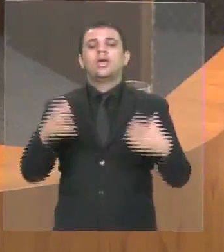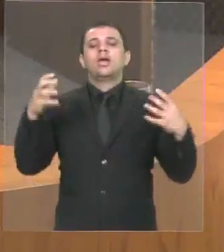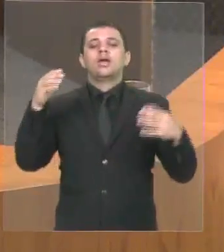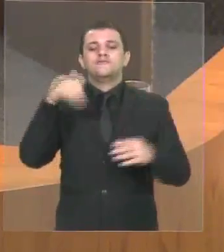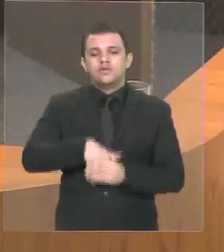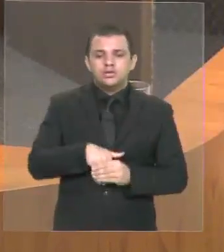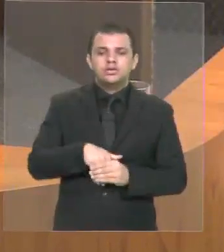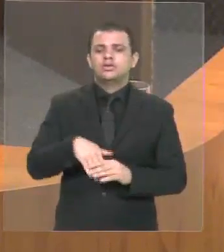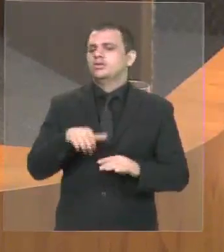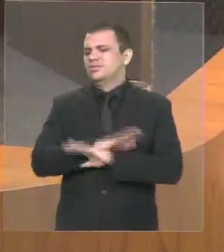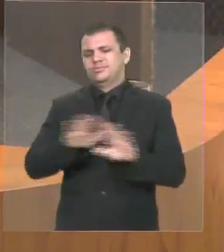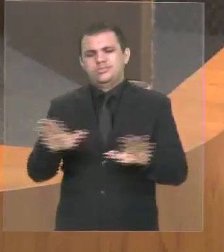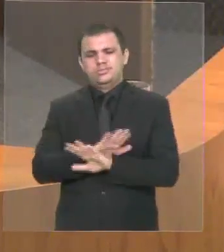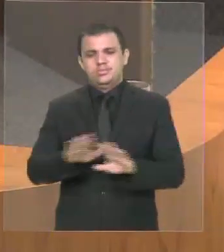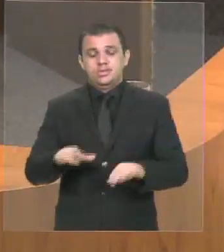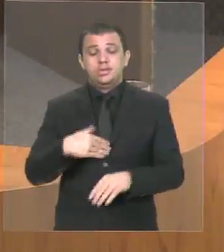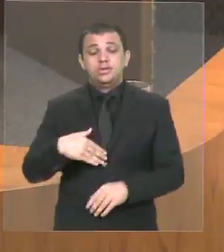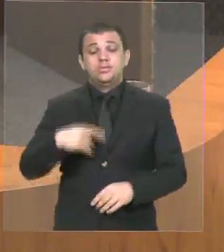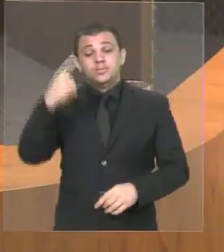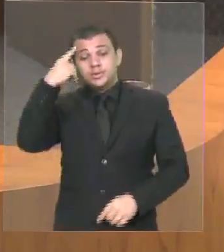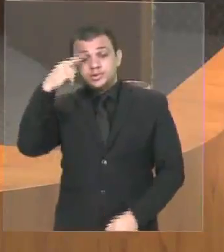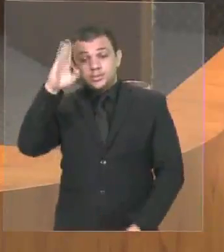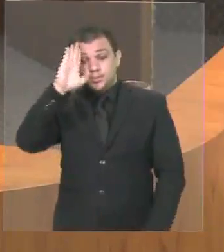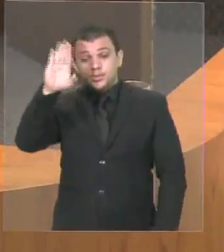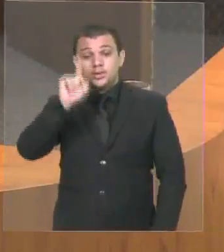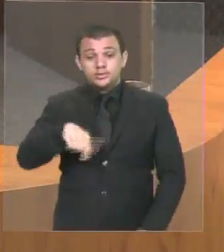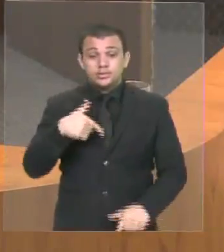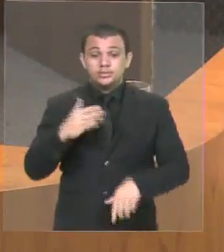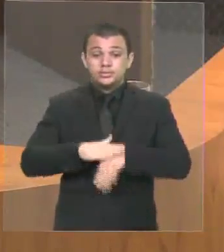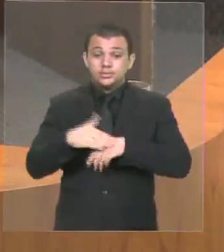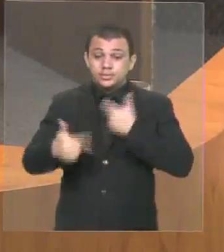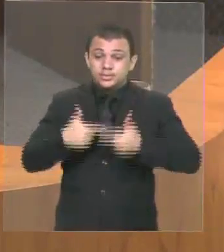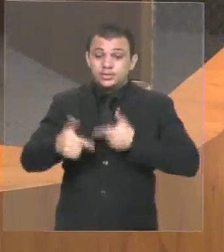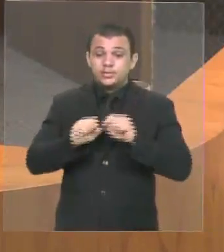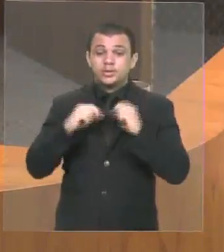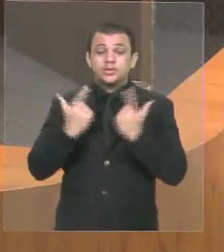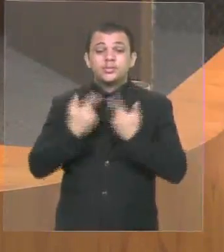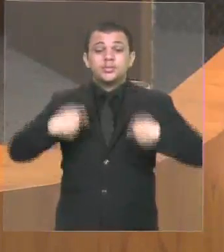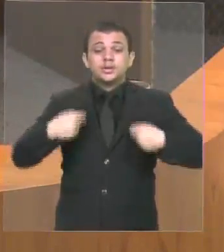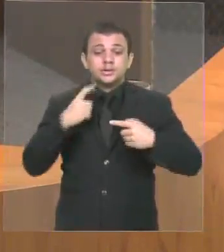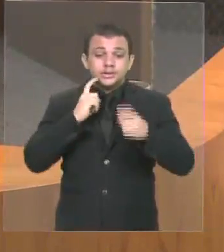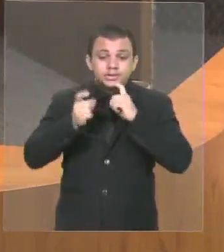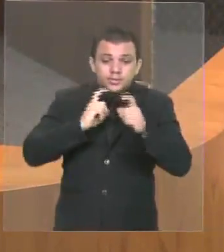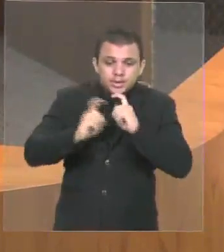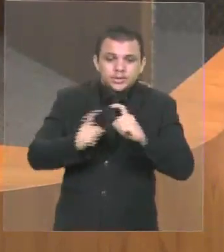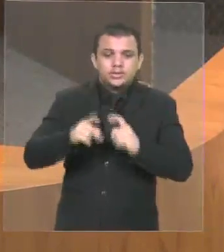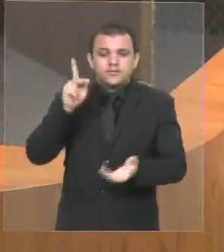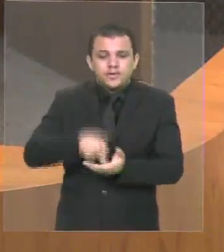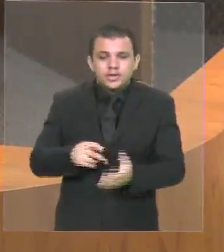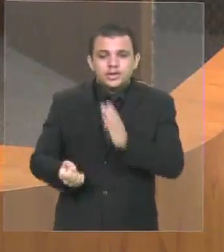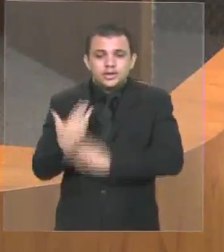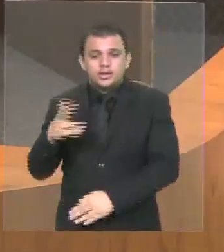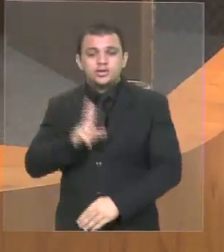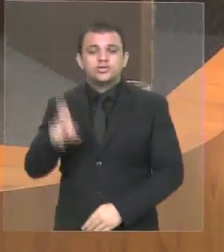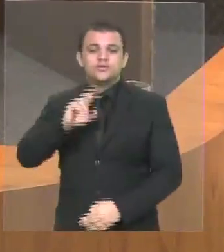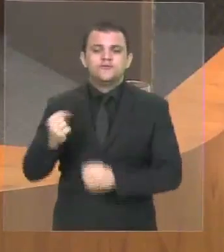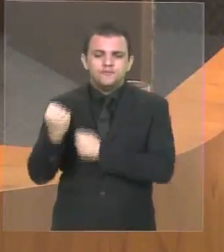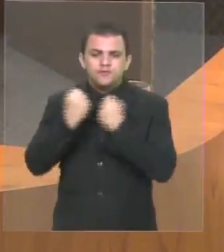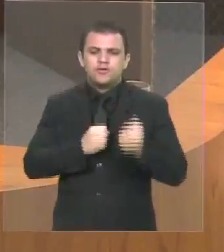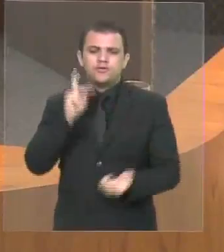É uma questão que o papel que a Assembleia tem que desenvolver. É o papel de debater e criar uma universidade forte, de verdade,